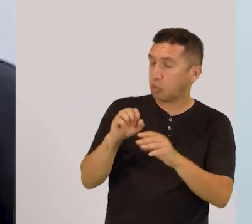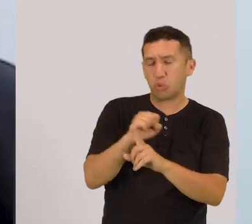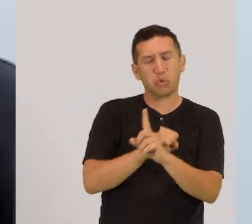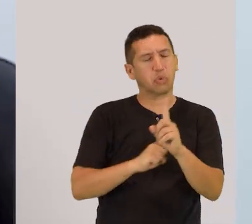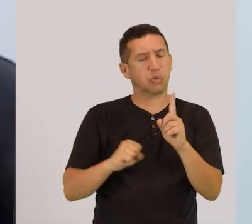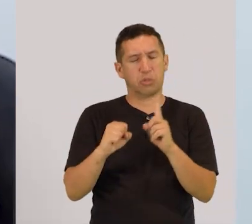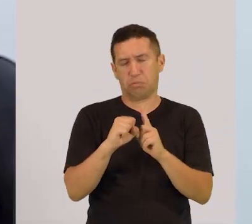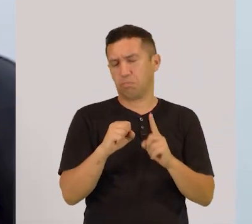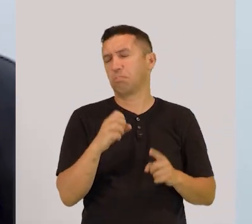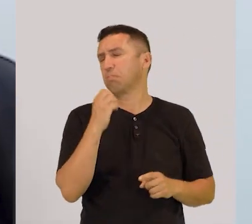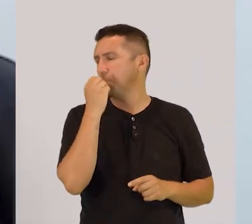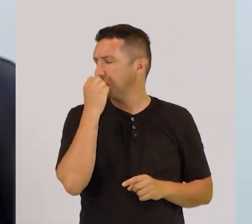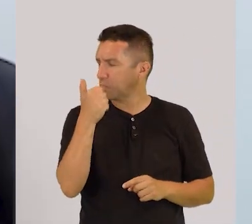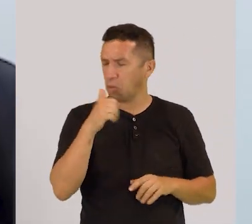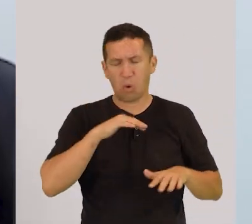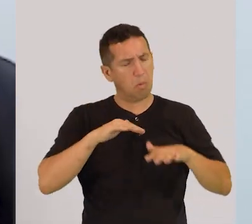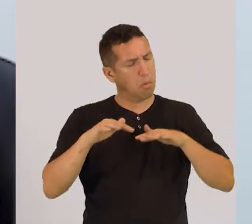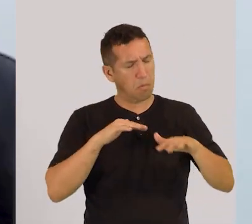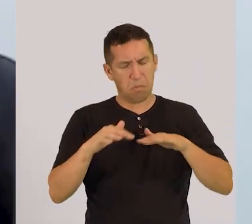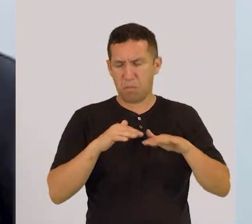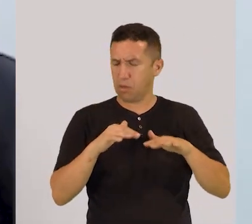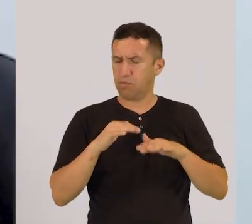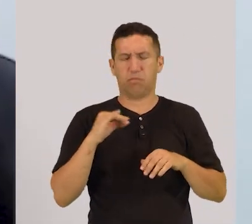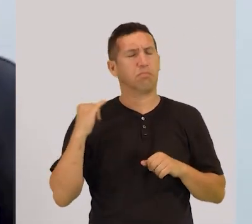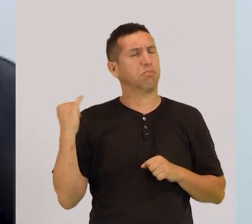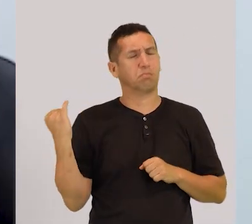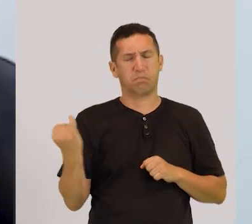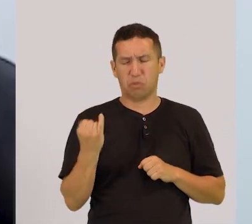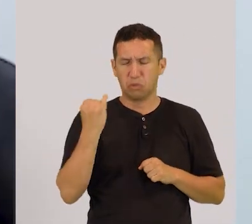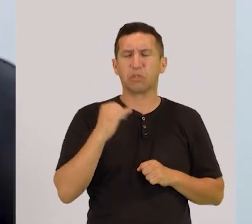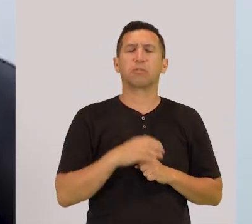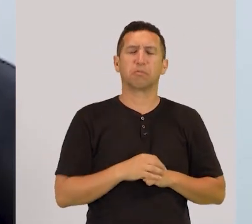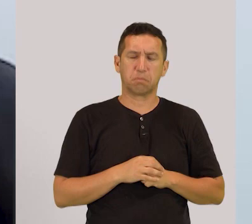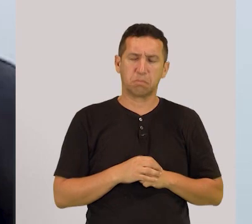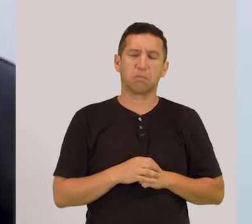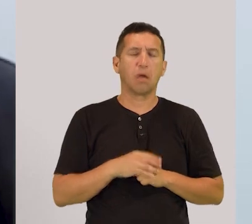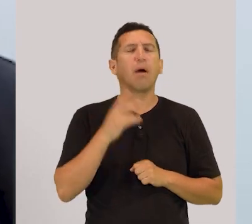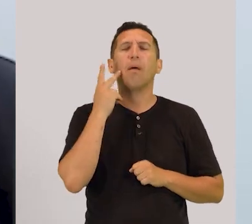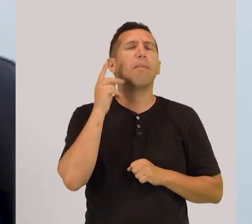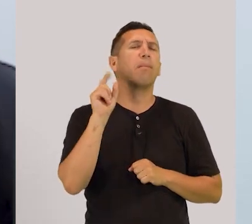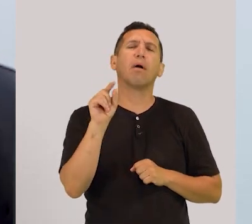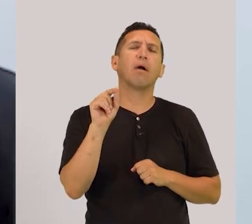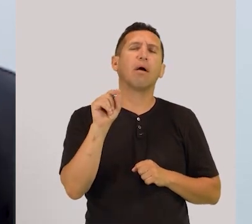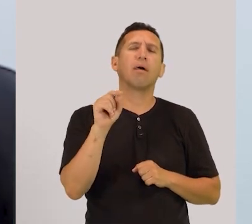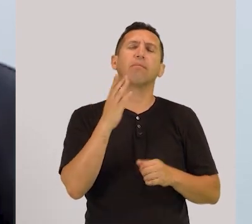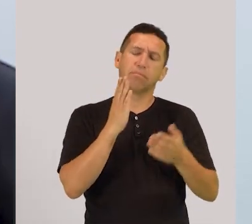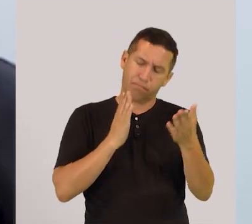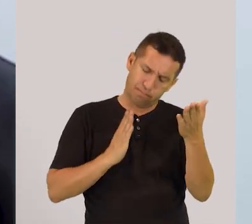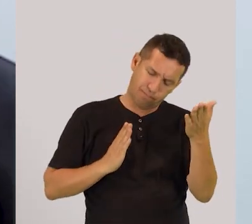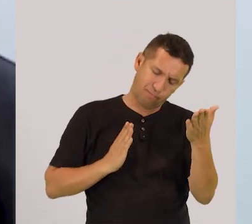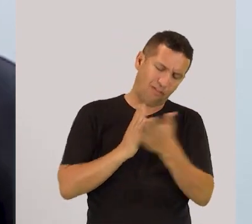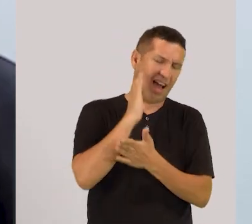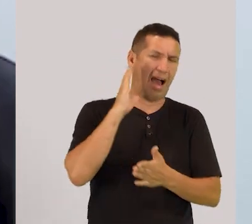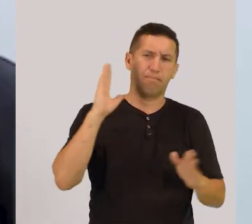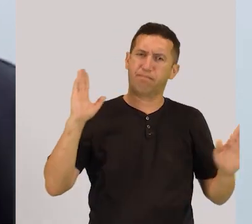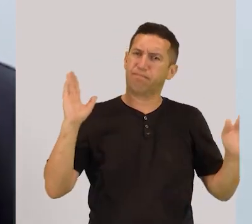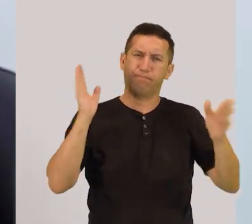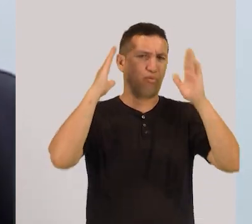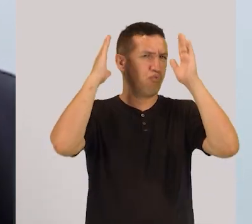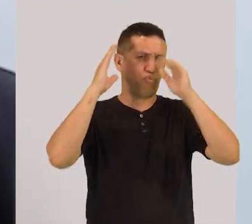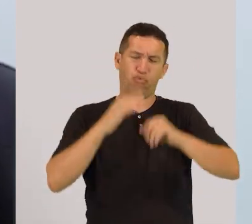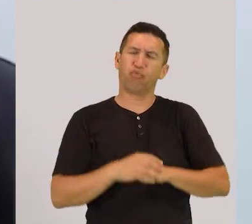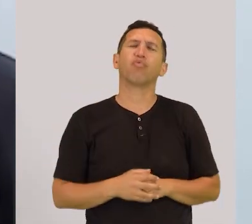sociedade é um movimento essencial para que possamos aprovar o mais rápido